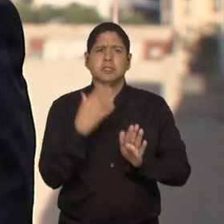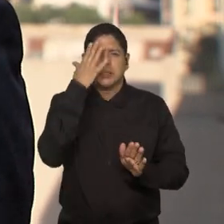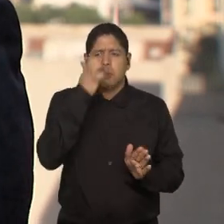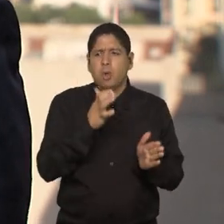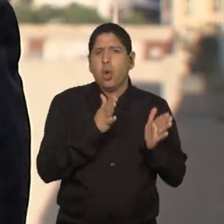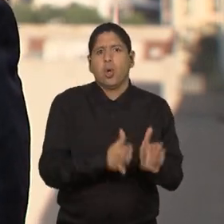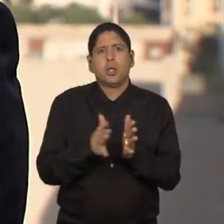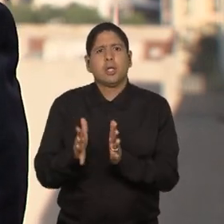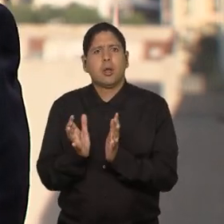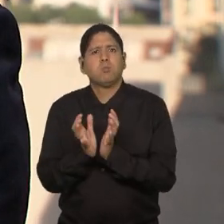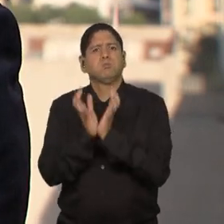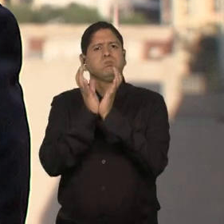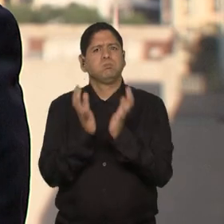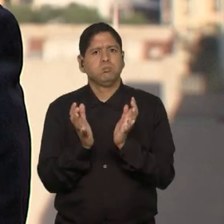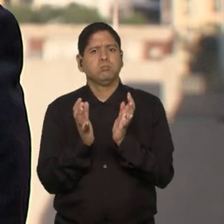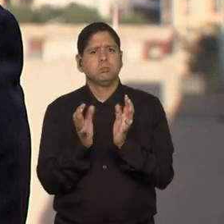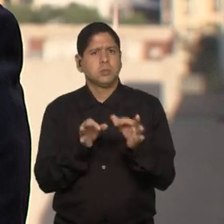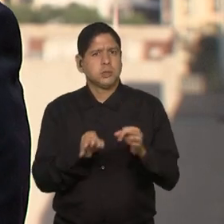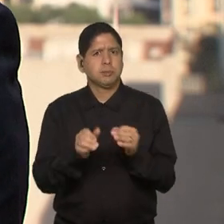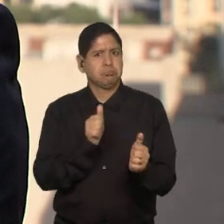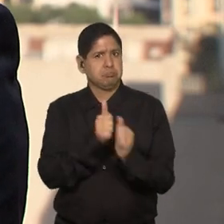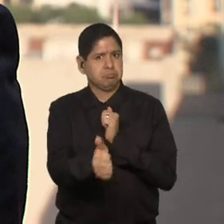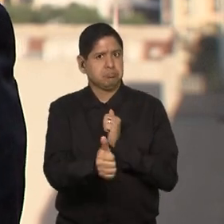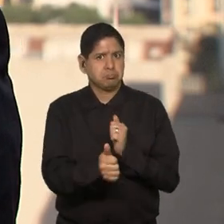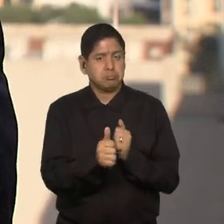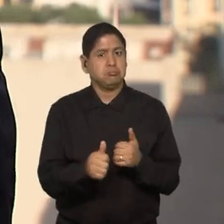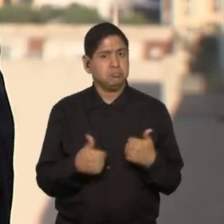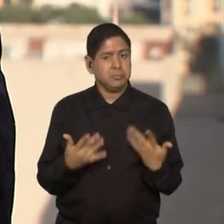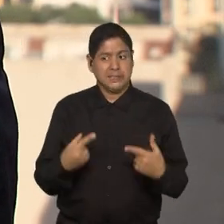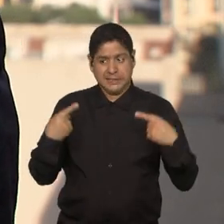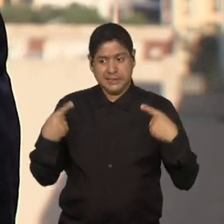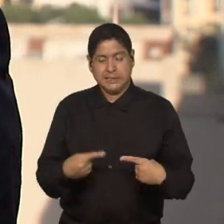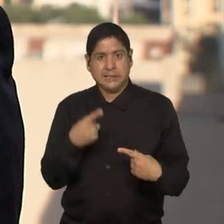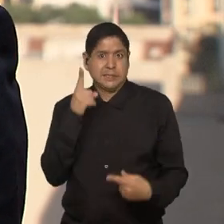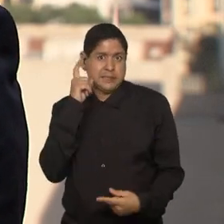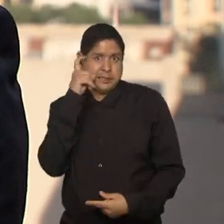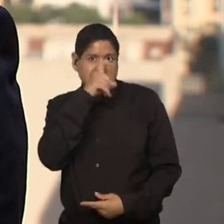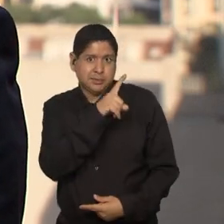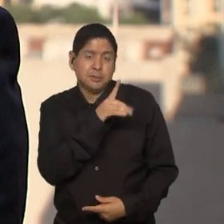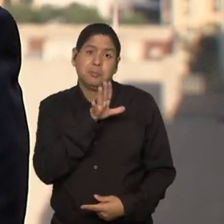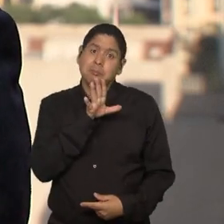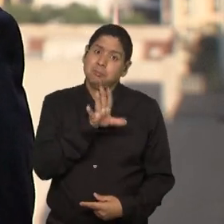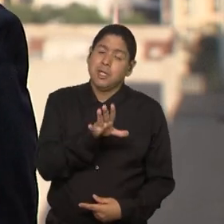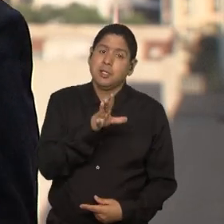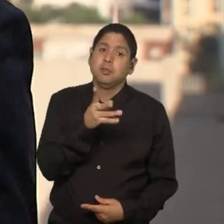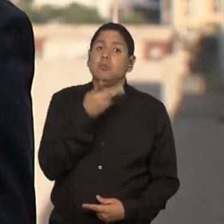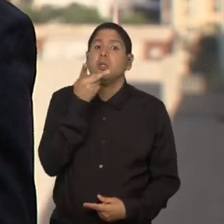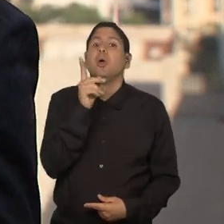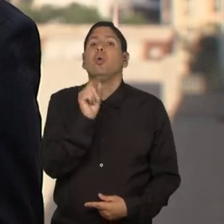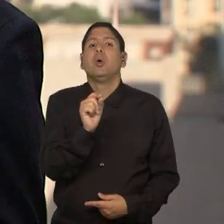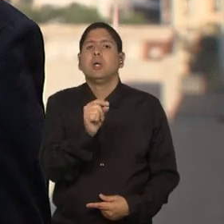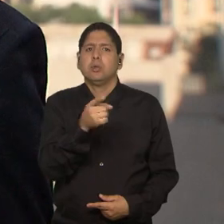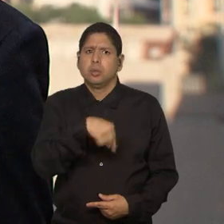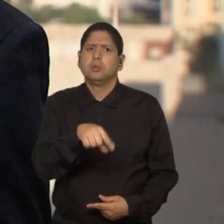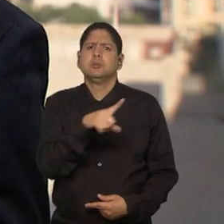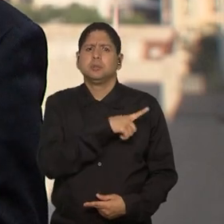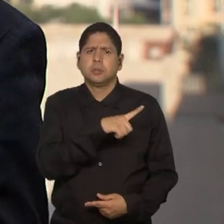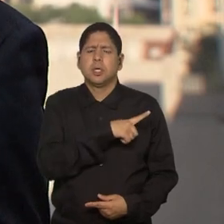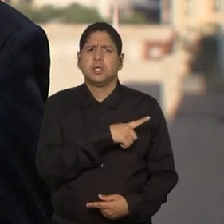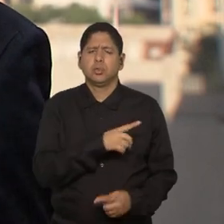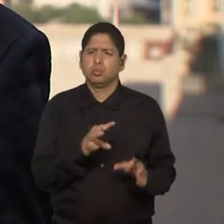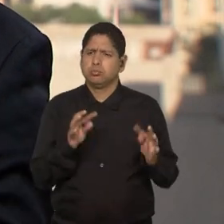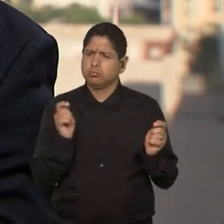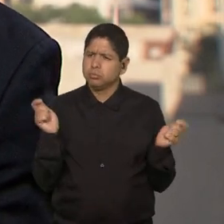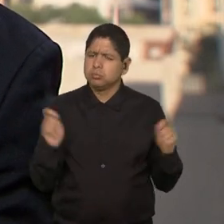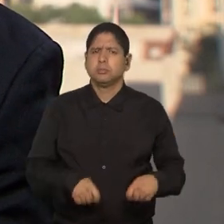organizar o esporte. Então, é uma luta dura, mas o importante é acentuar que nós temos toda a